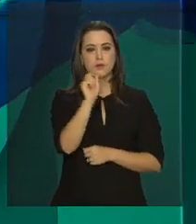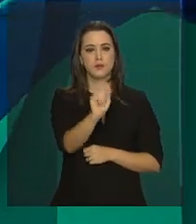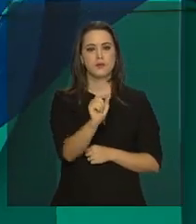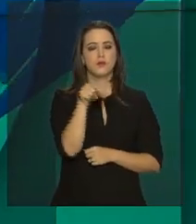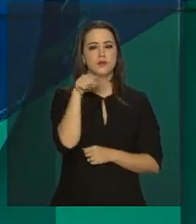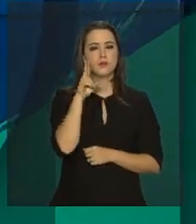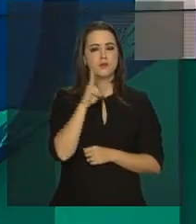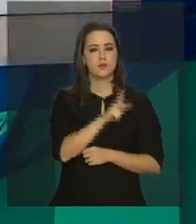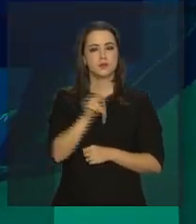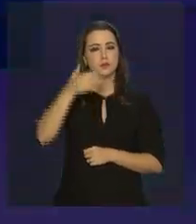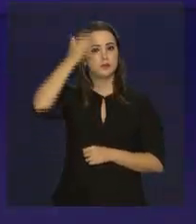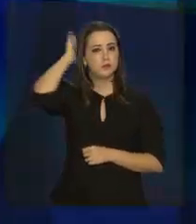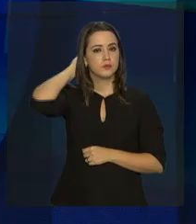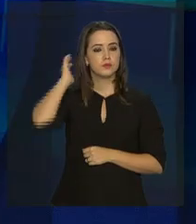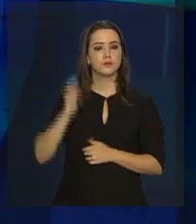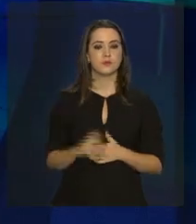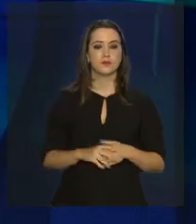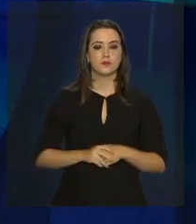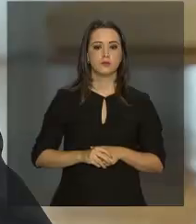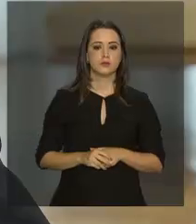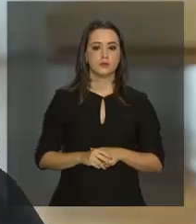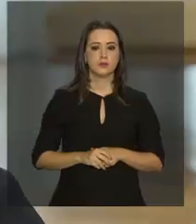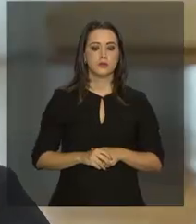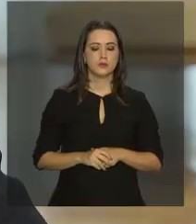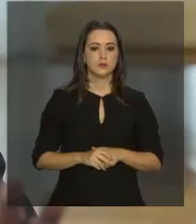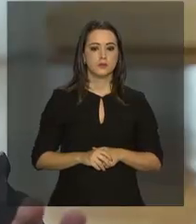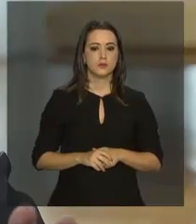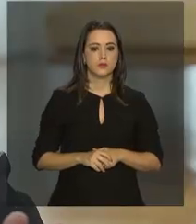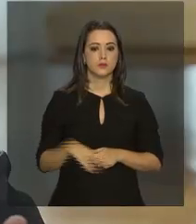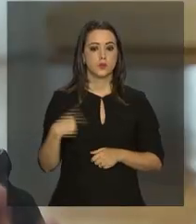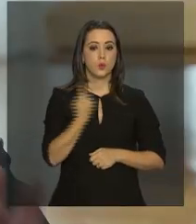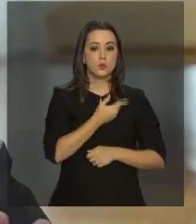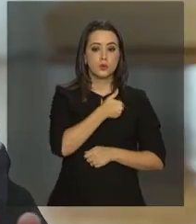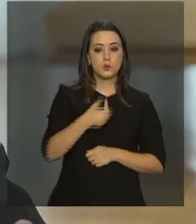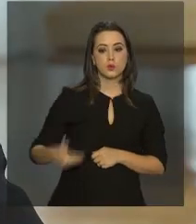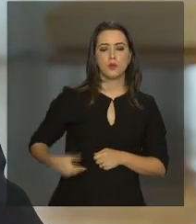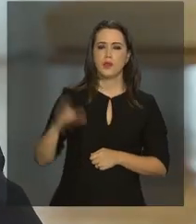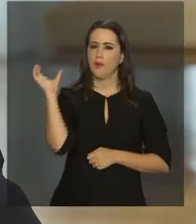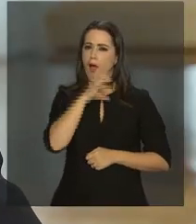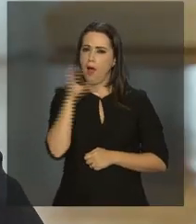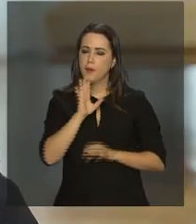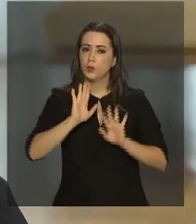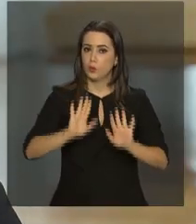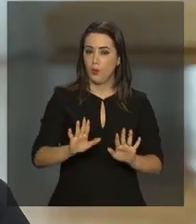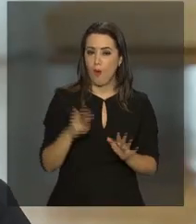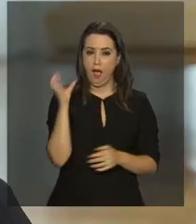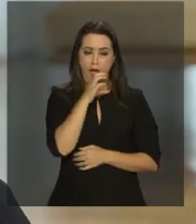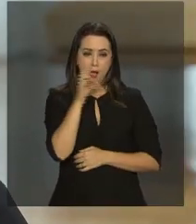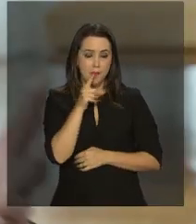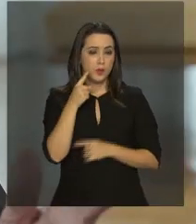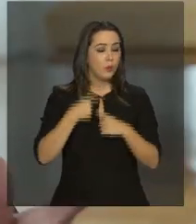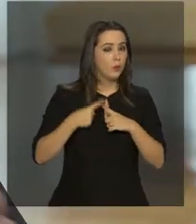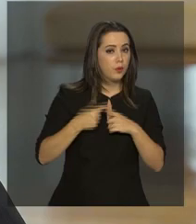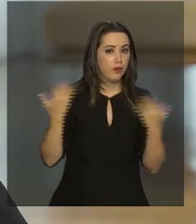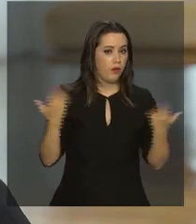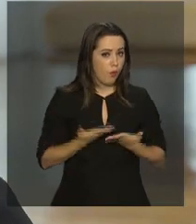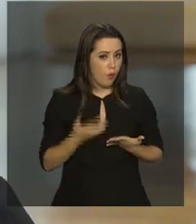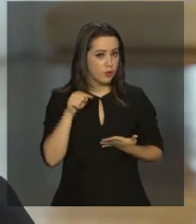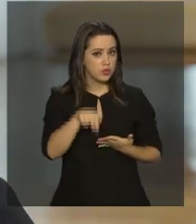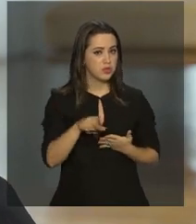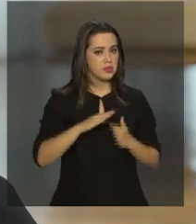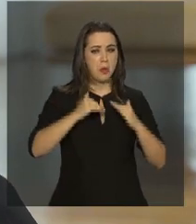disse o presidente Michel Temer. O nosso governo foi rápido. Foi rápido e hoje,